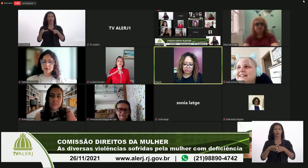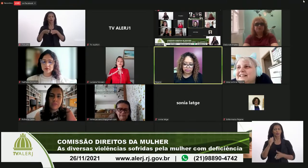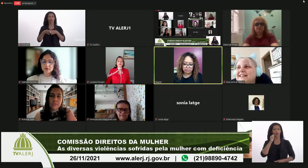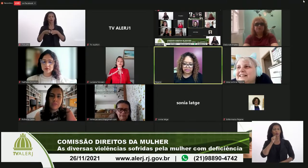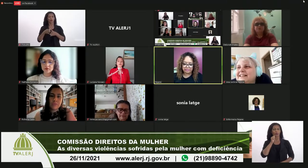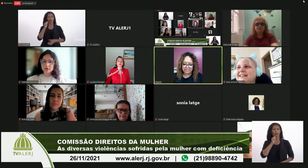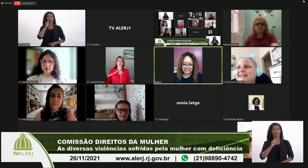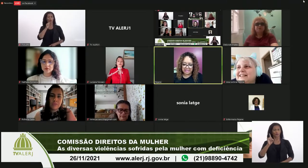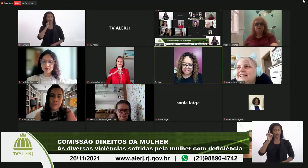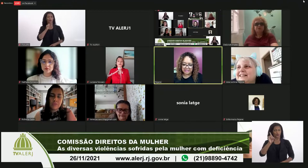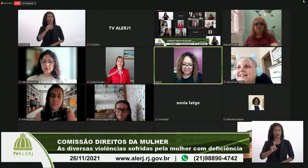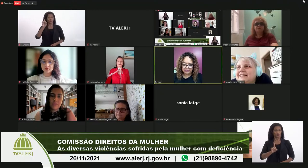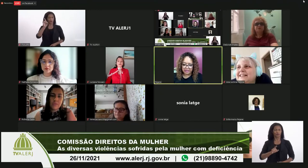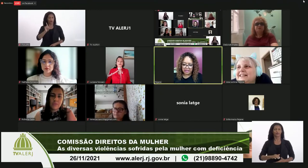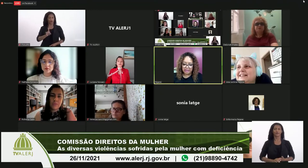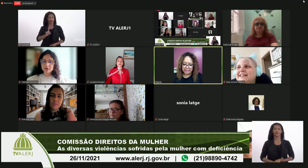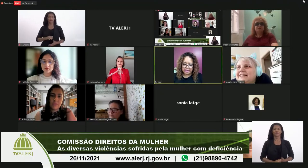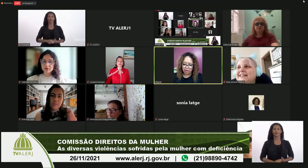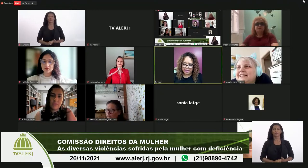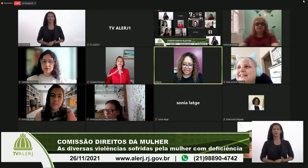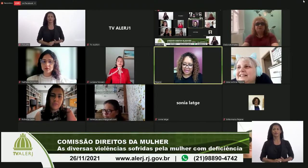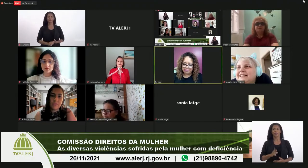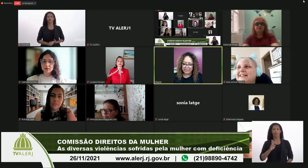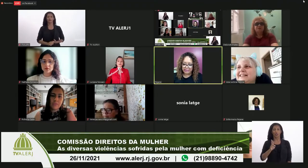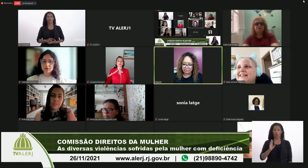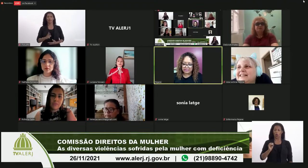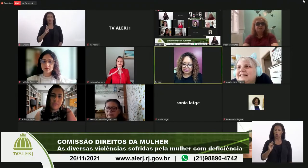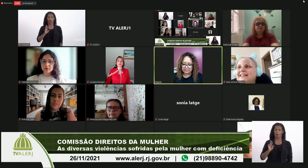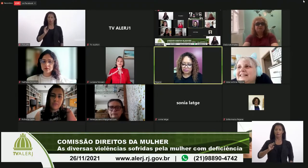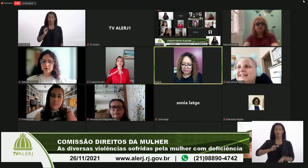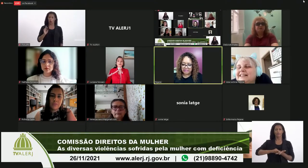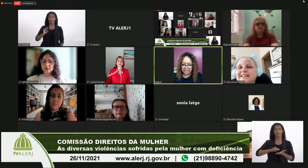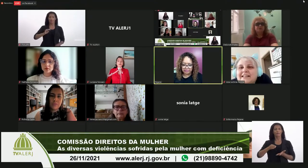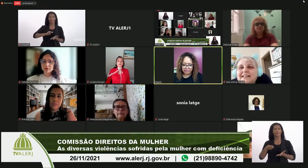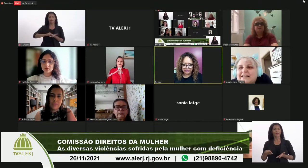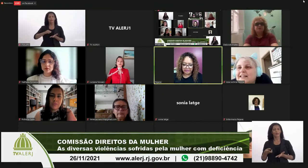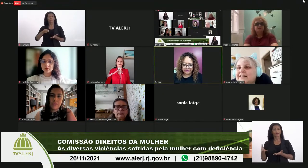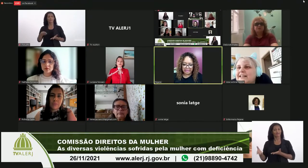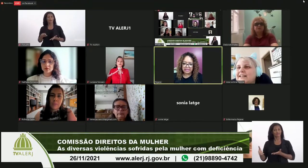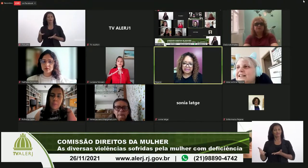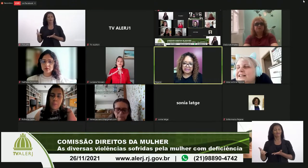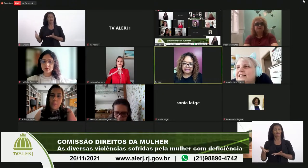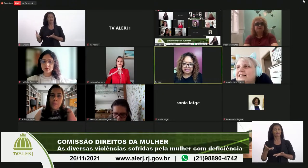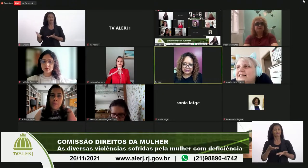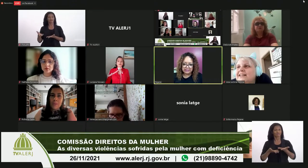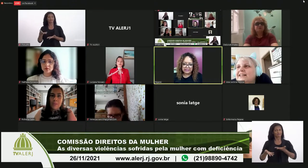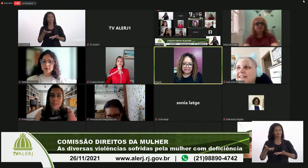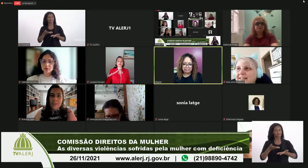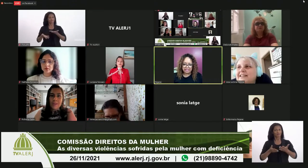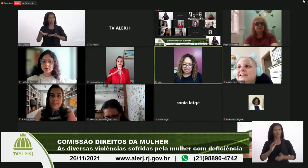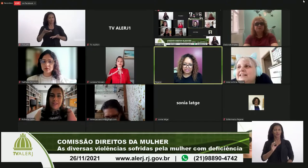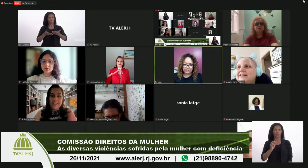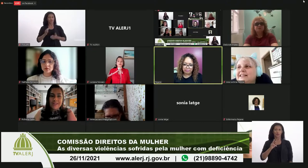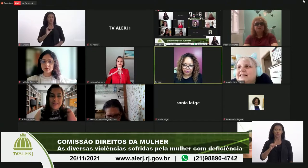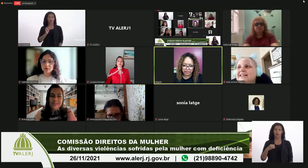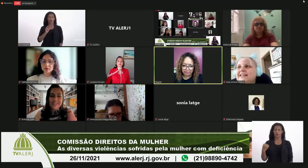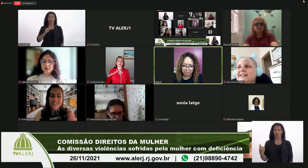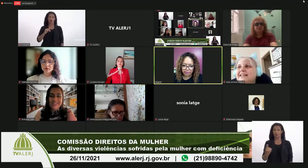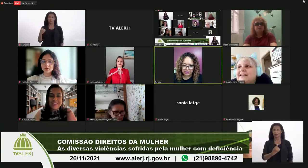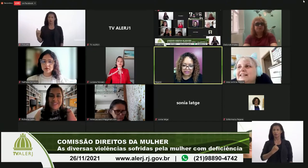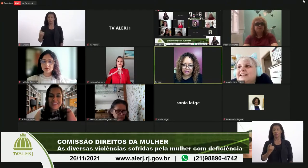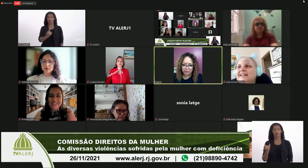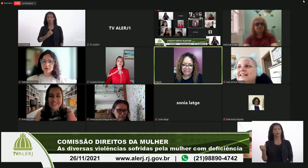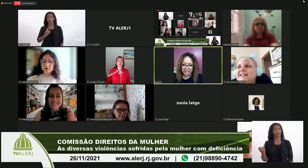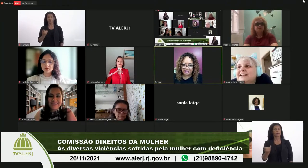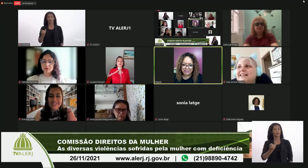da Pessoa com Deficiência. E a Roberta é membra desse conselho, né? E para a gente é muito